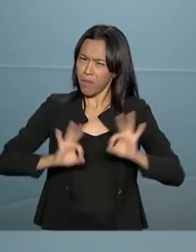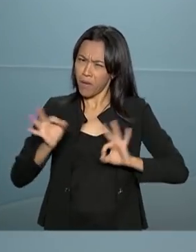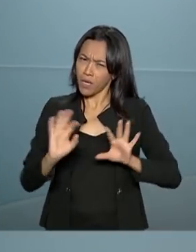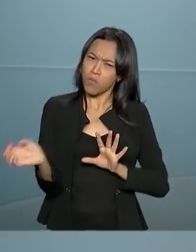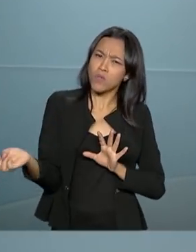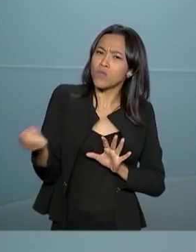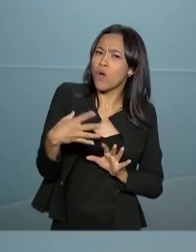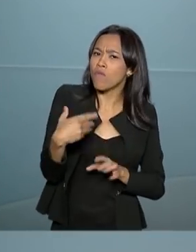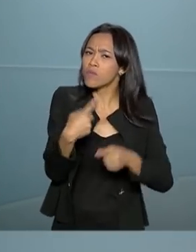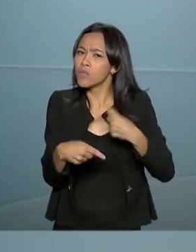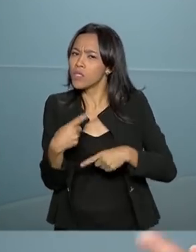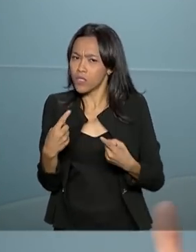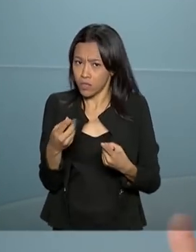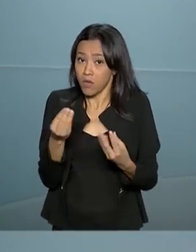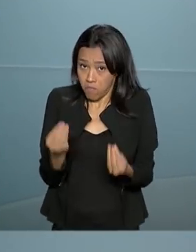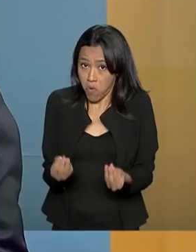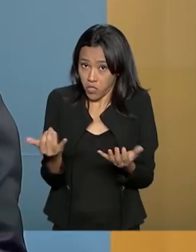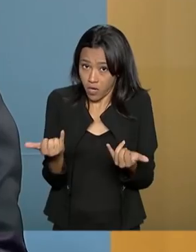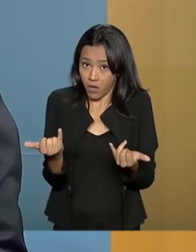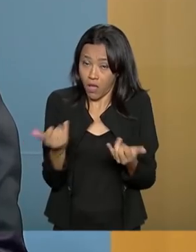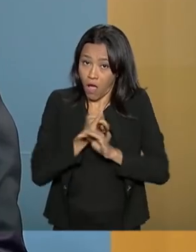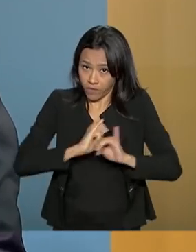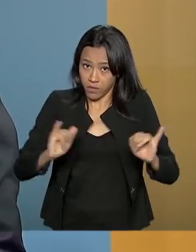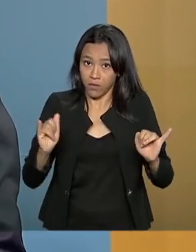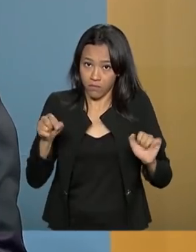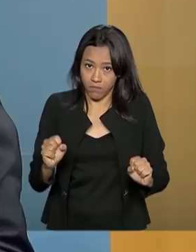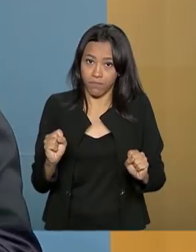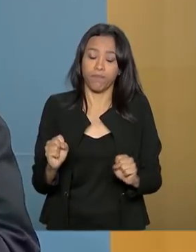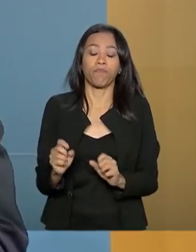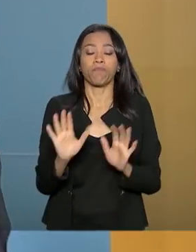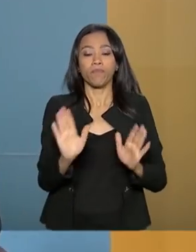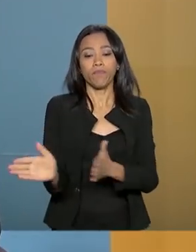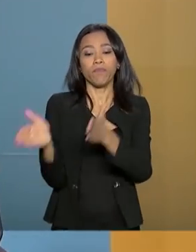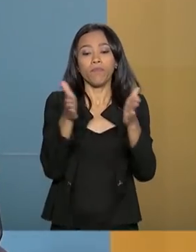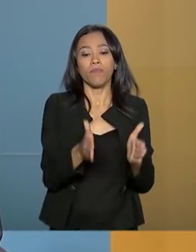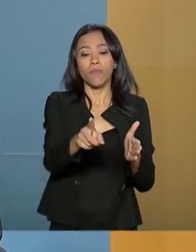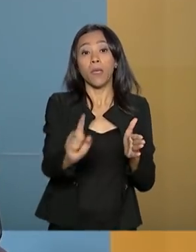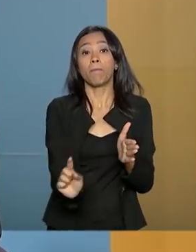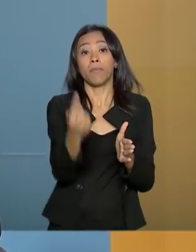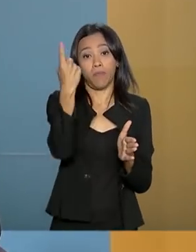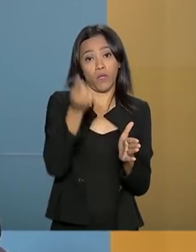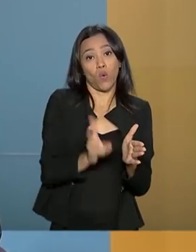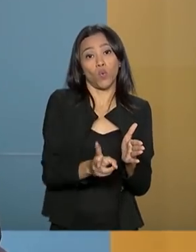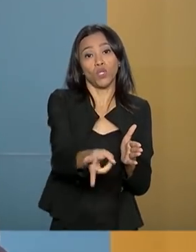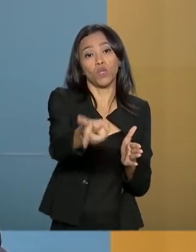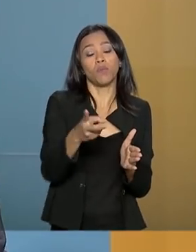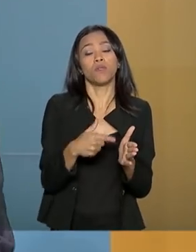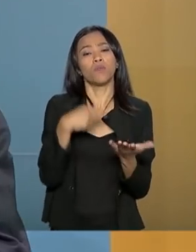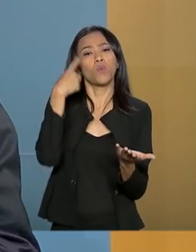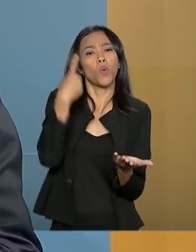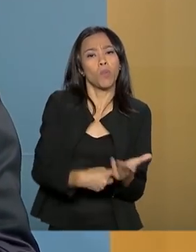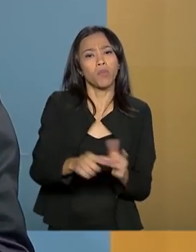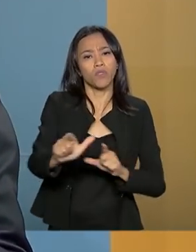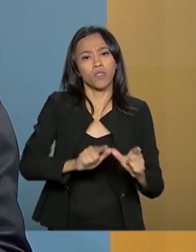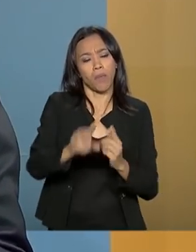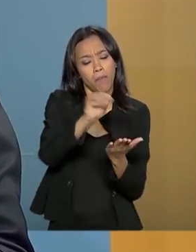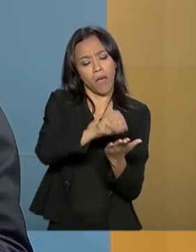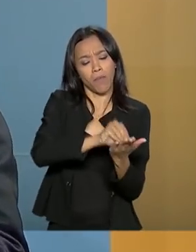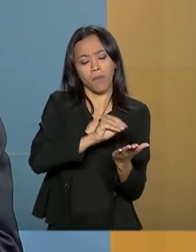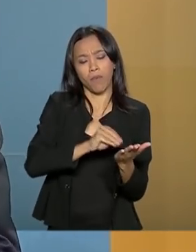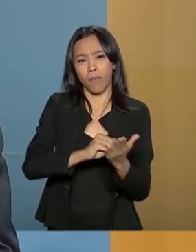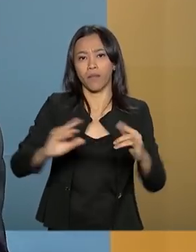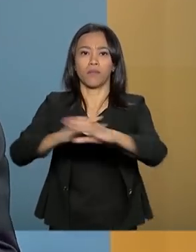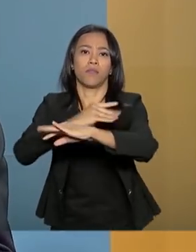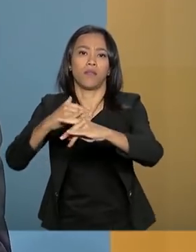senhor já pode adiantar para a gente algumas? Bom, em primeiro lugar, é a continuidade da agenda de qualidade ambiental urbana, em que tem temas